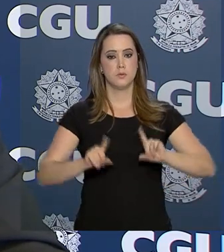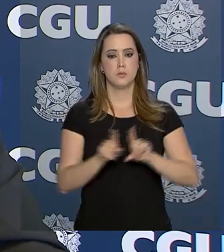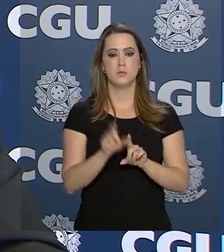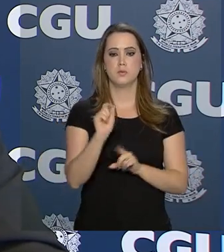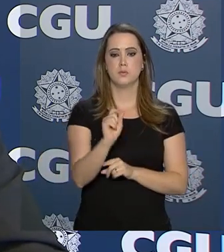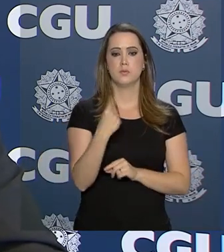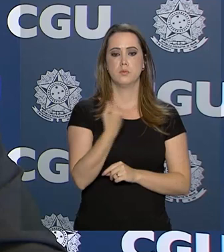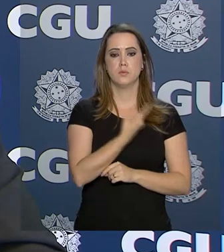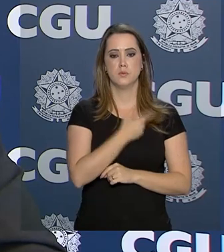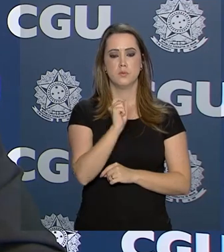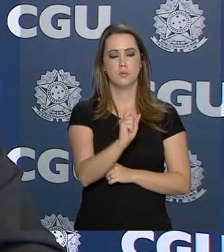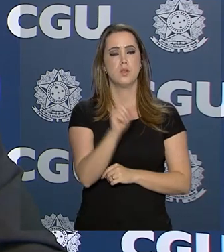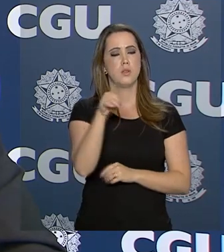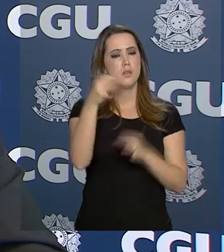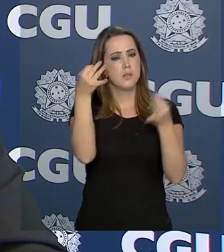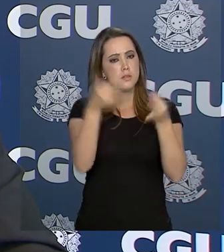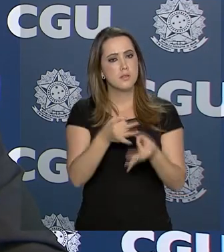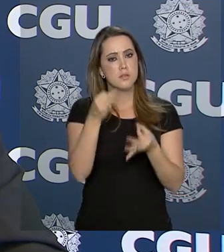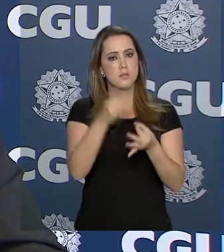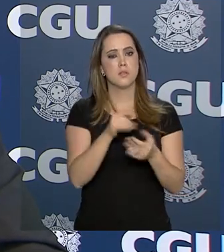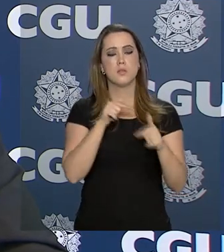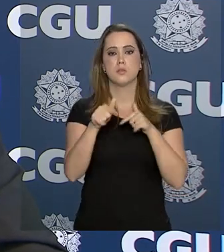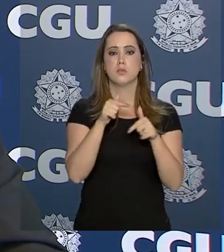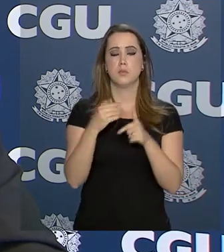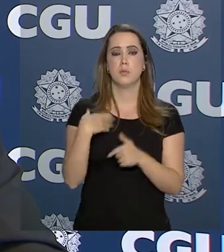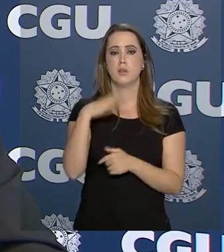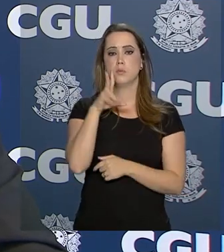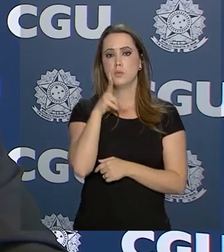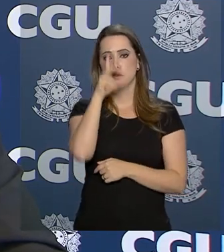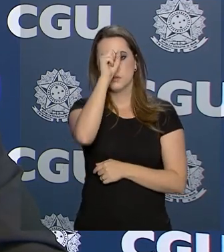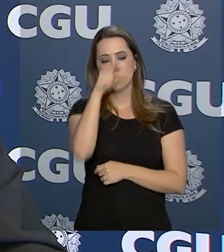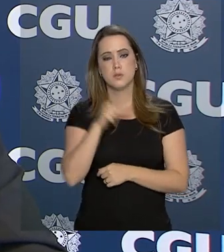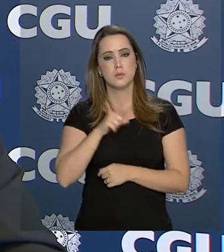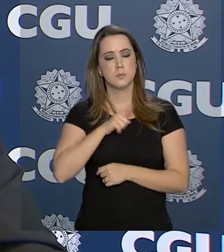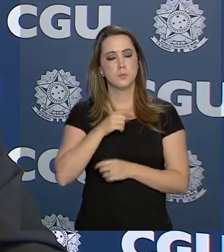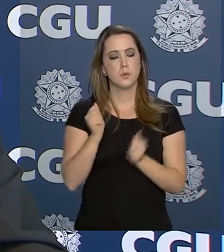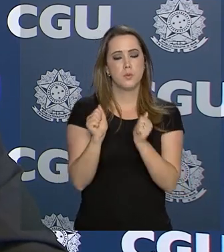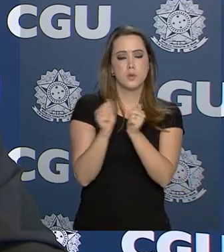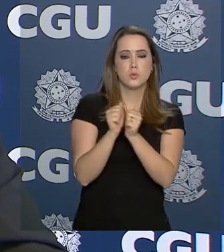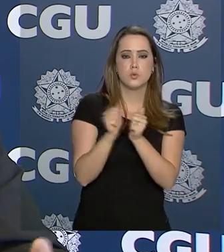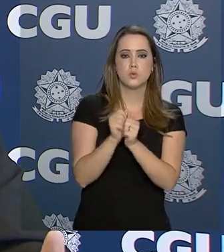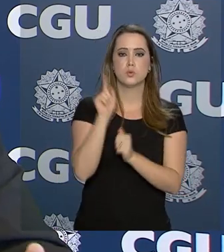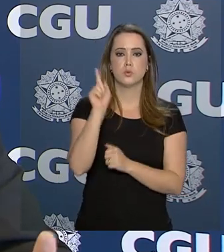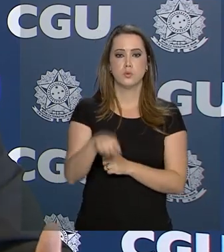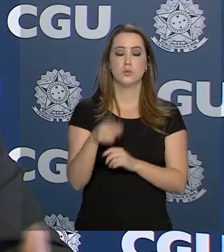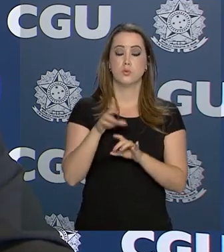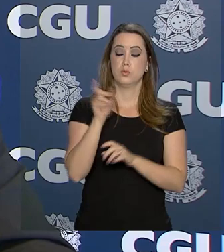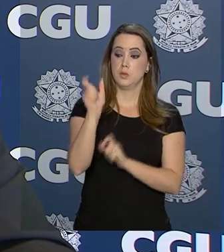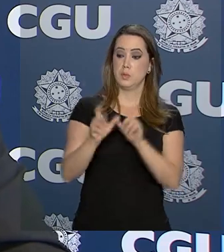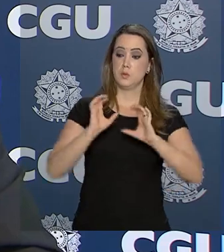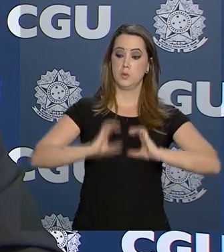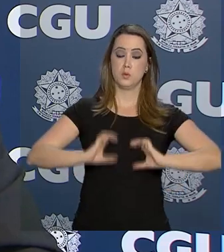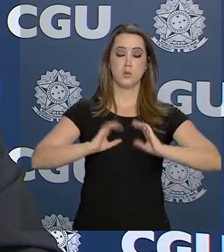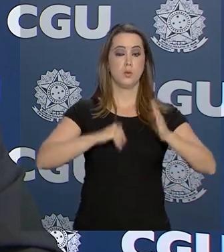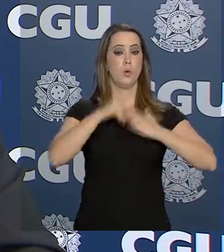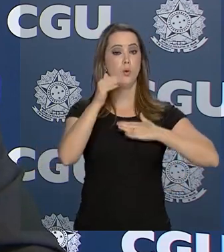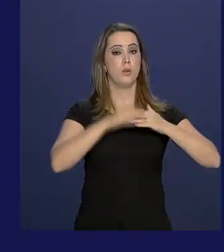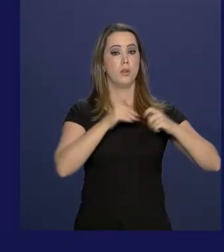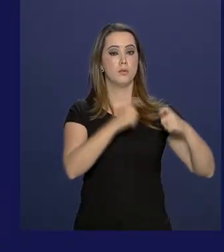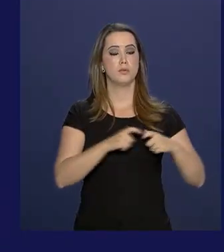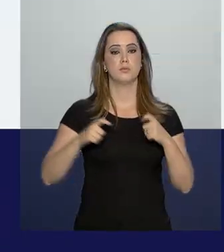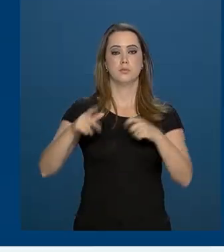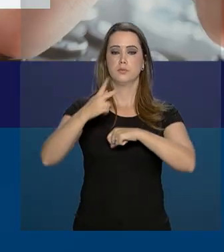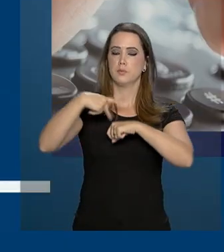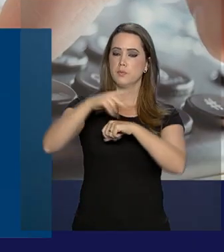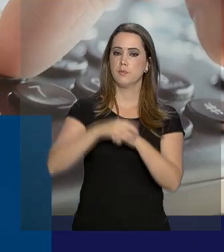E é justamente a ferramenta mais potente que nós temos para podermos estar junto a esse cidadão em qualquer lugar do país.